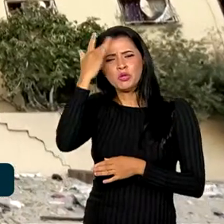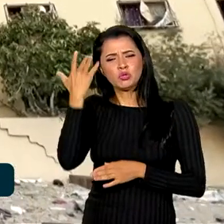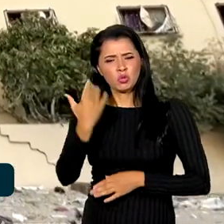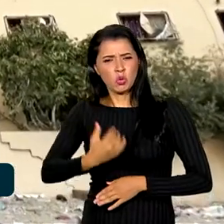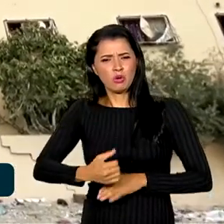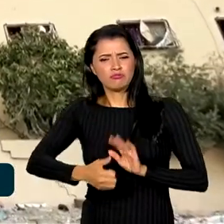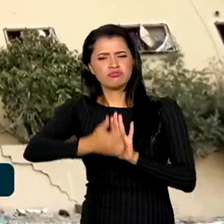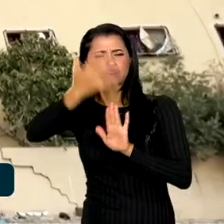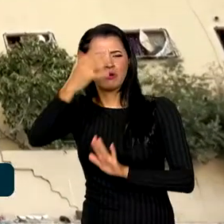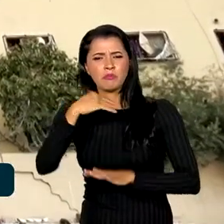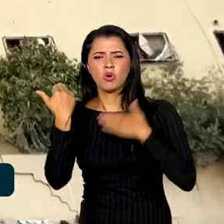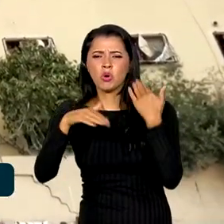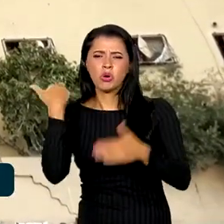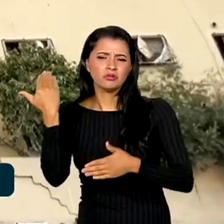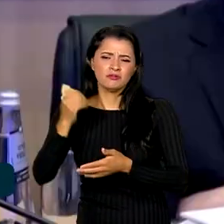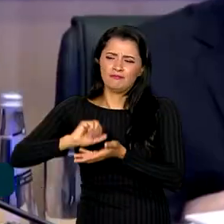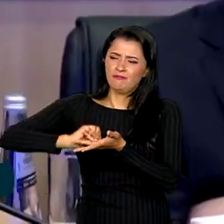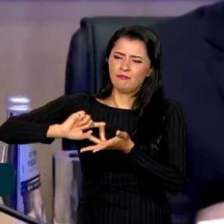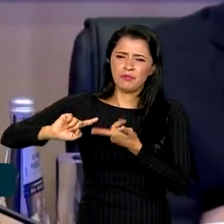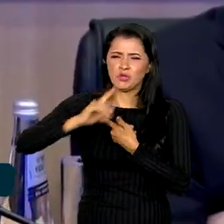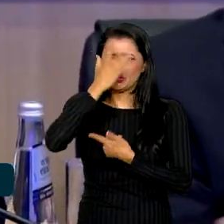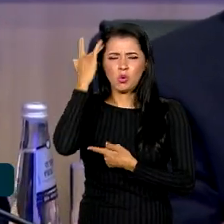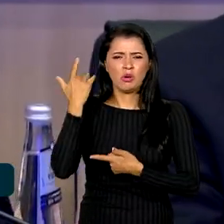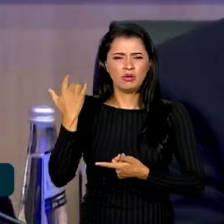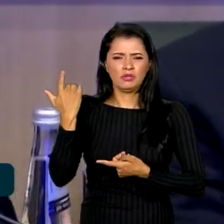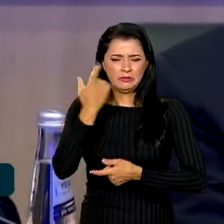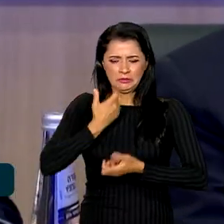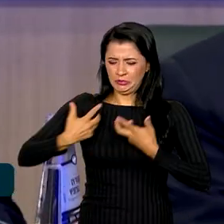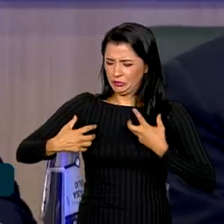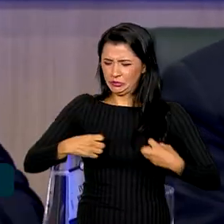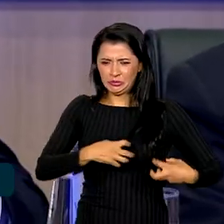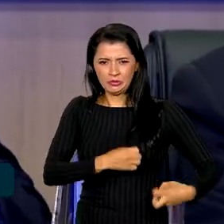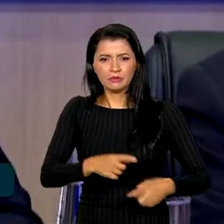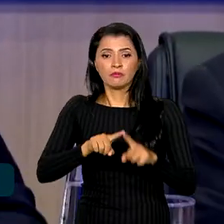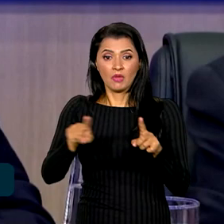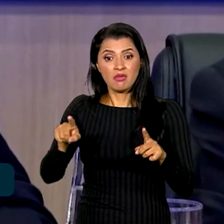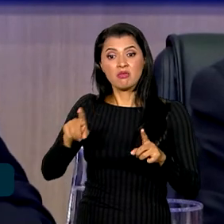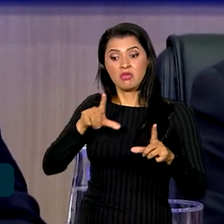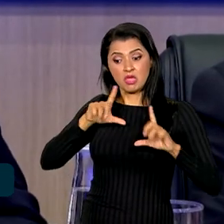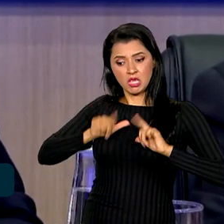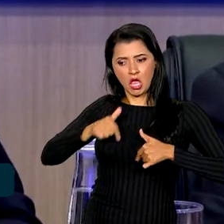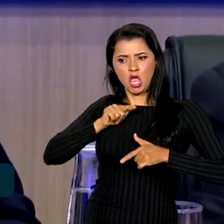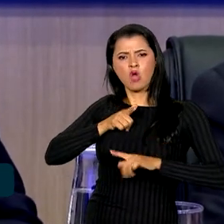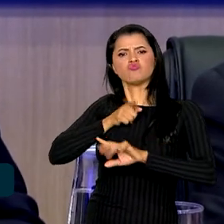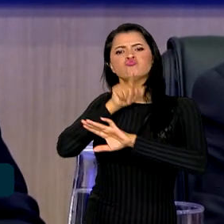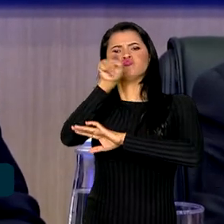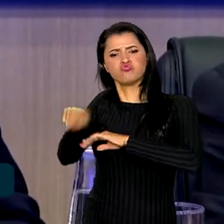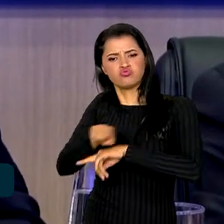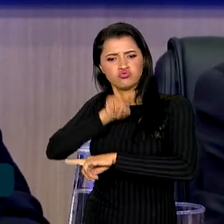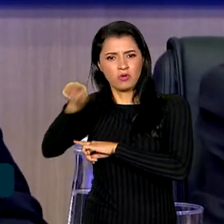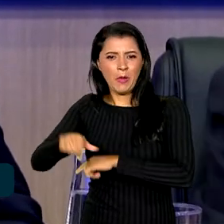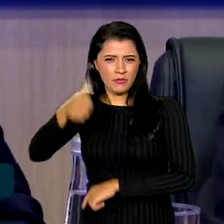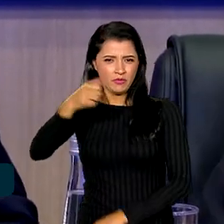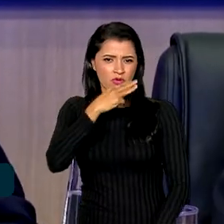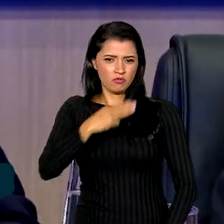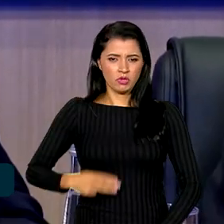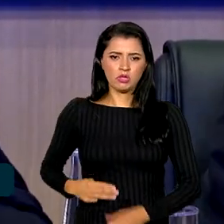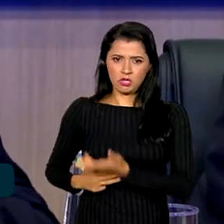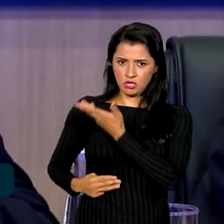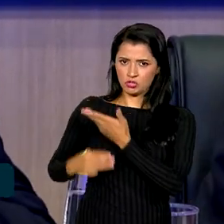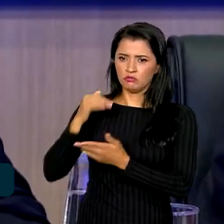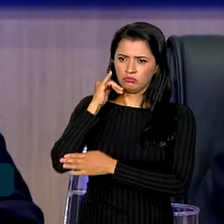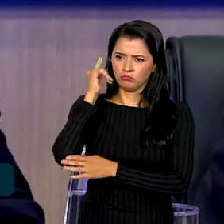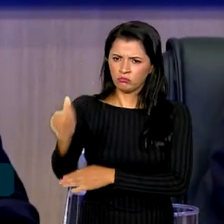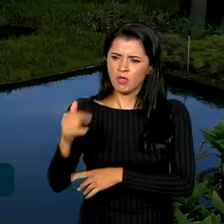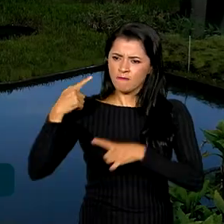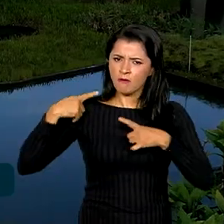mortos e milhares de feridos. Israel revidou os ataques e o primeiro-ministro, Benjamin Netanyahu, declarou o